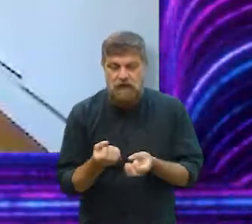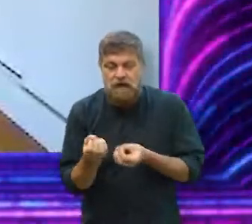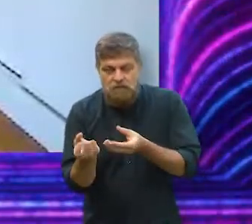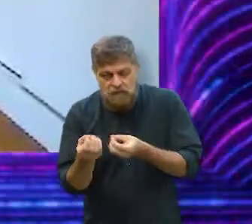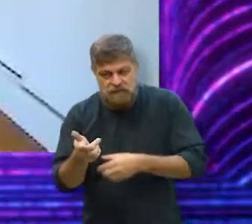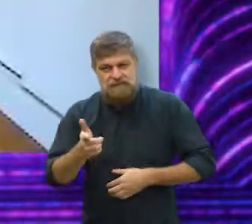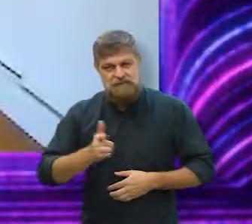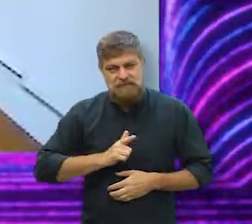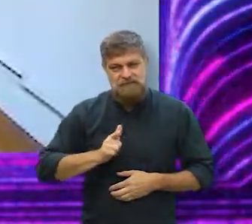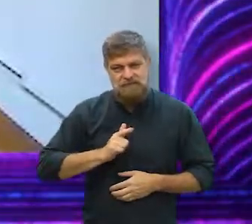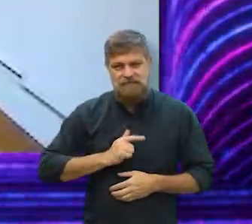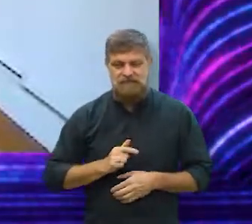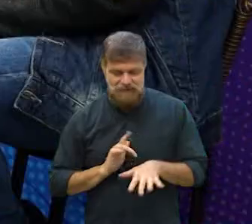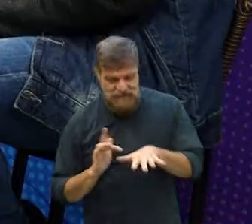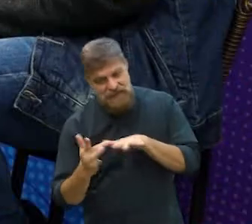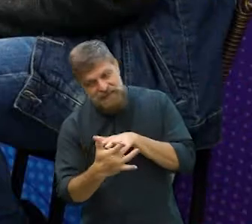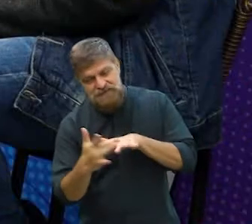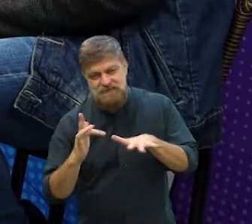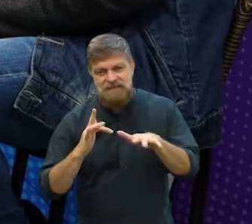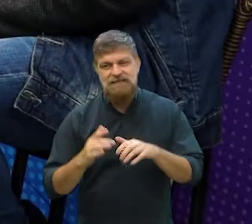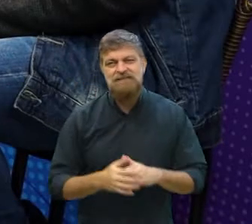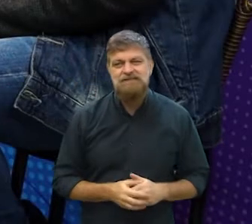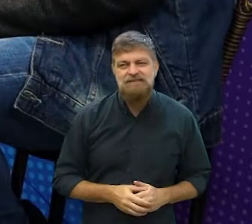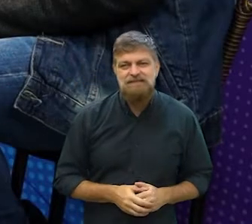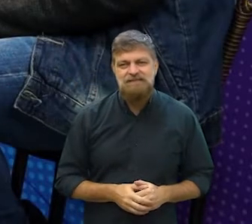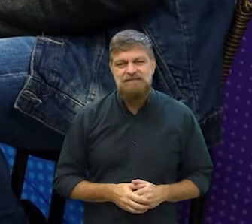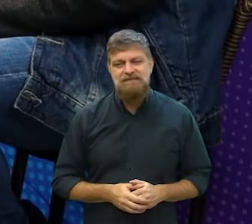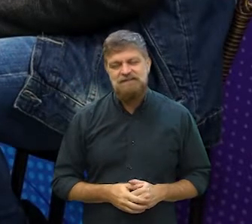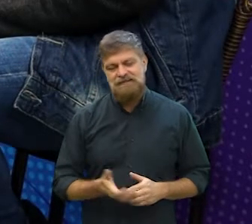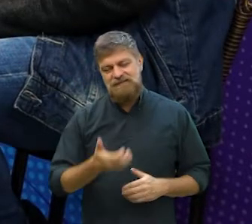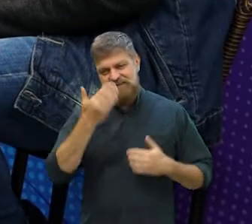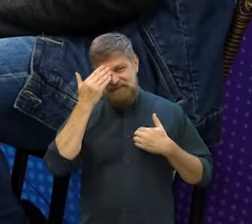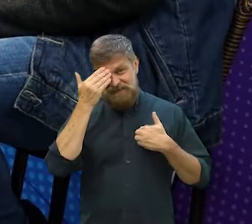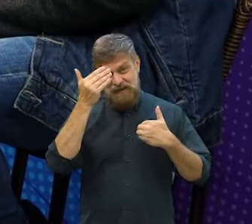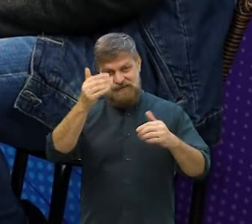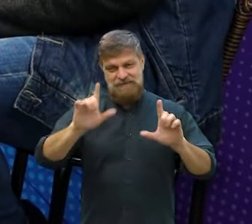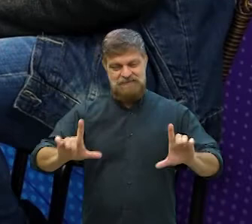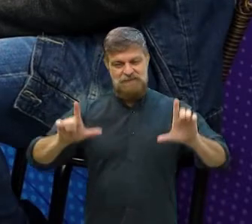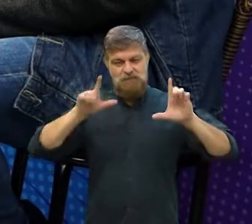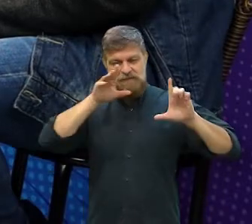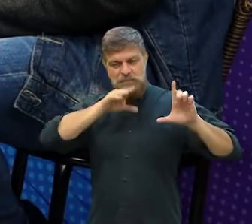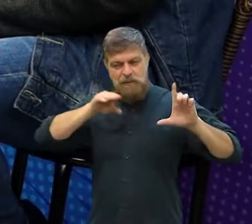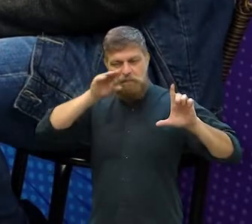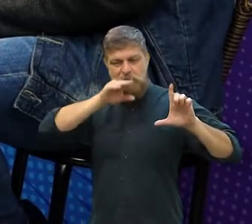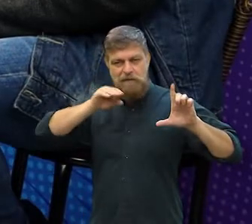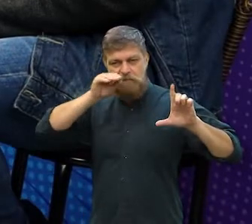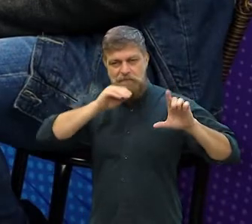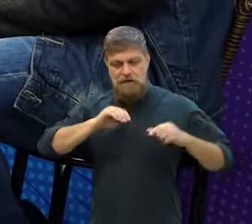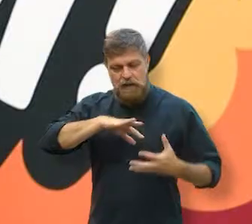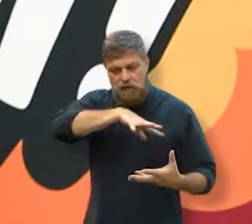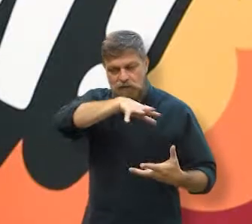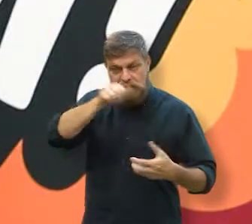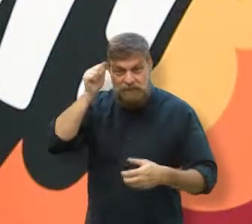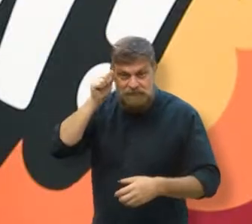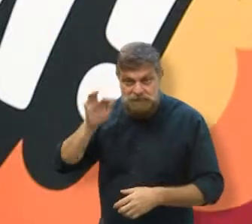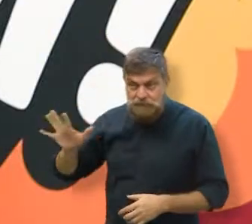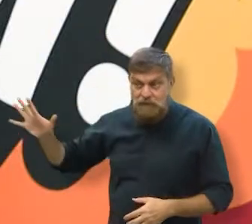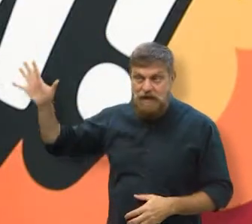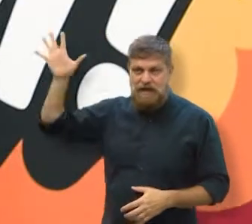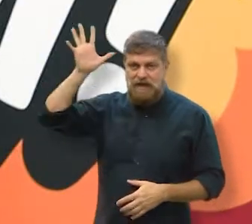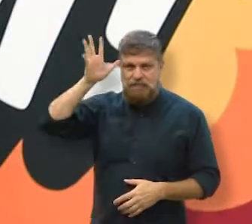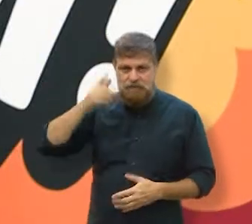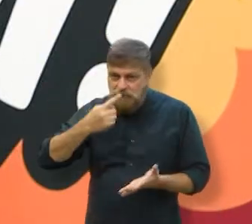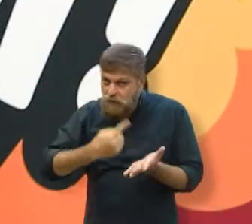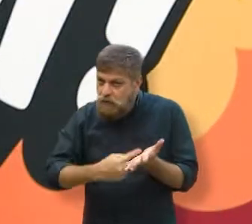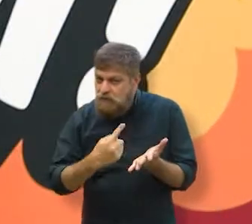informação também. Acho que são esses canais. Keca, quero agradecer a sua participação aqui no Universo Épico, e já deixar